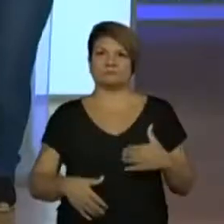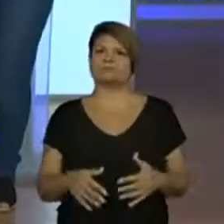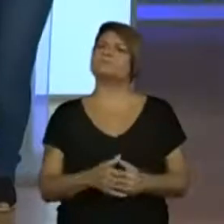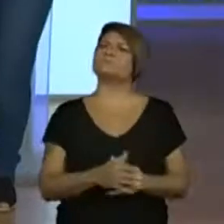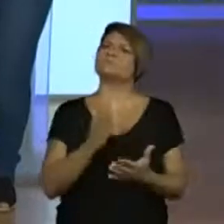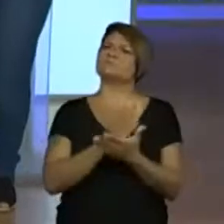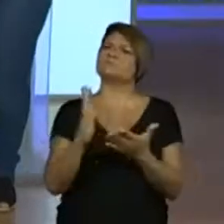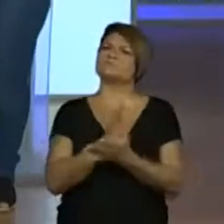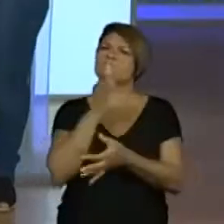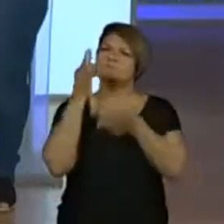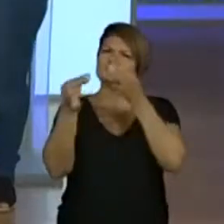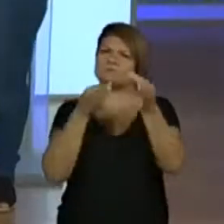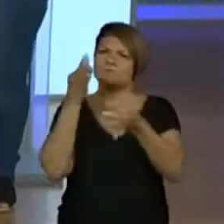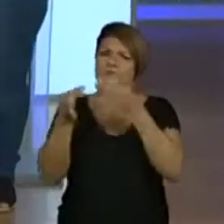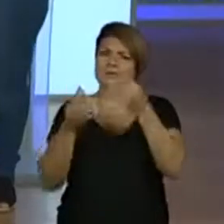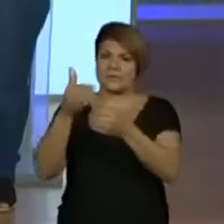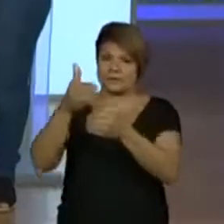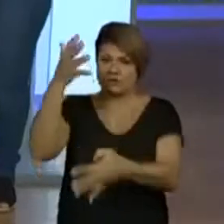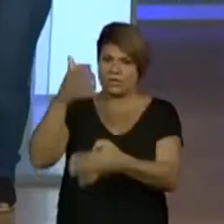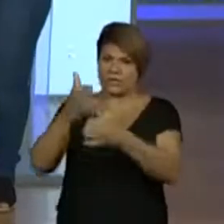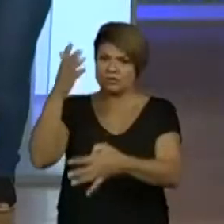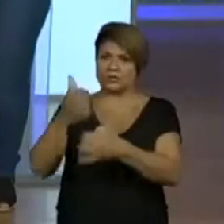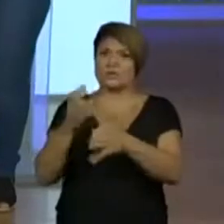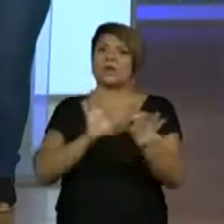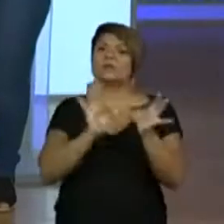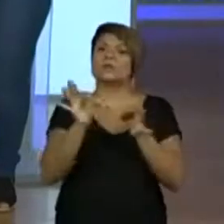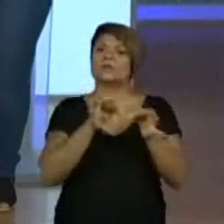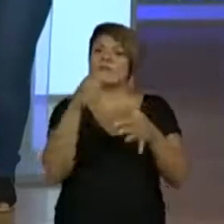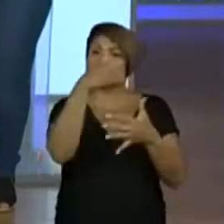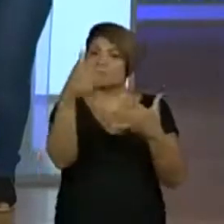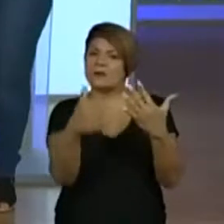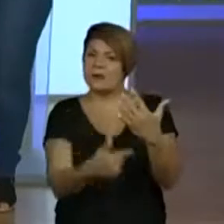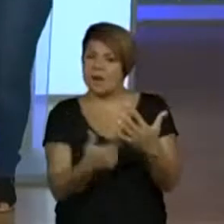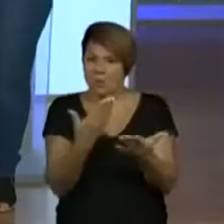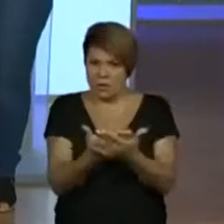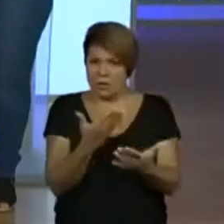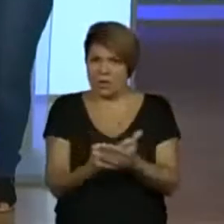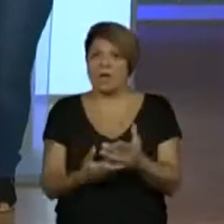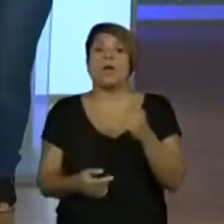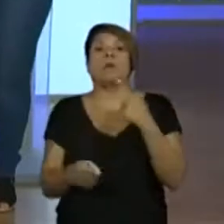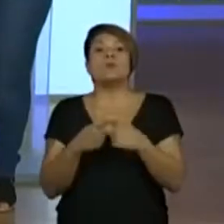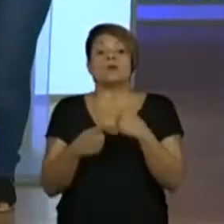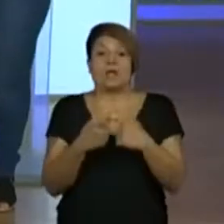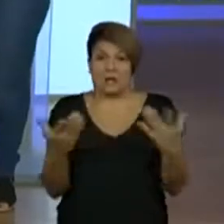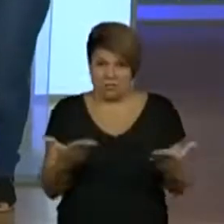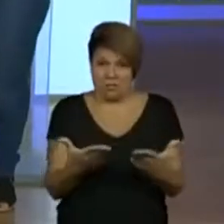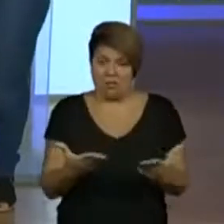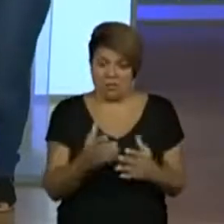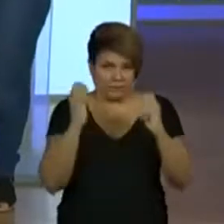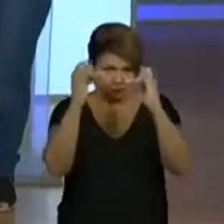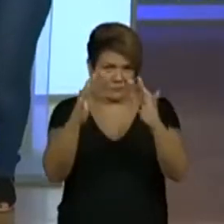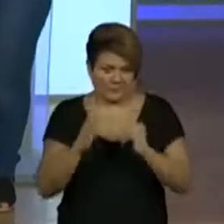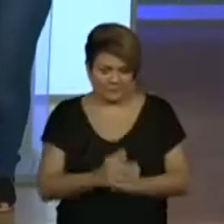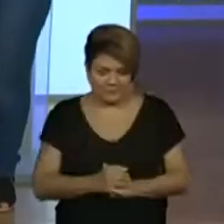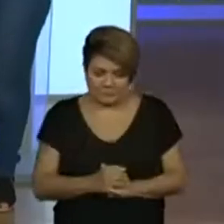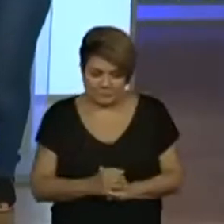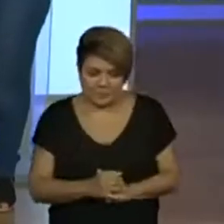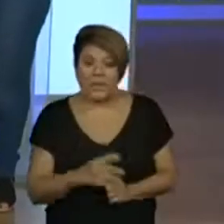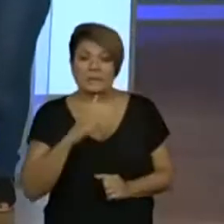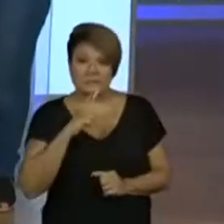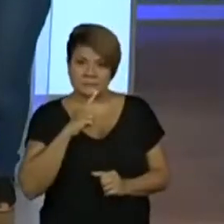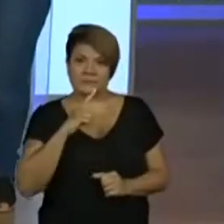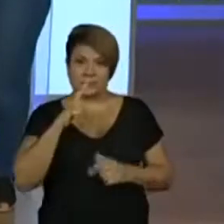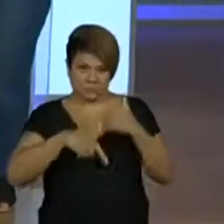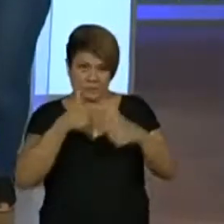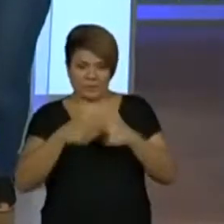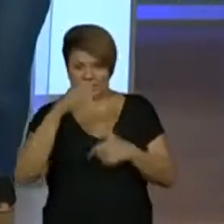alguns comentários no chat sobre as aulas, né? A organização das aulas. Devido, né, a retomada de conteúdos, o trabalho com o material